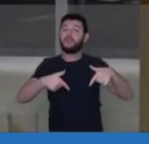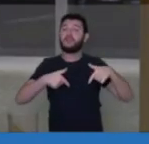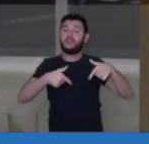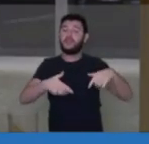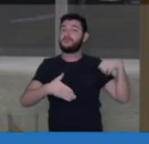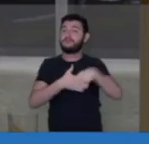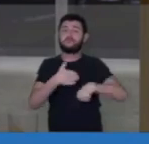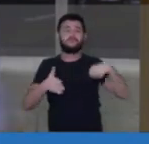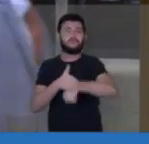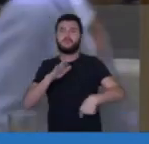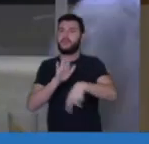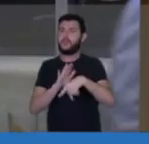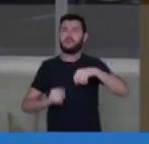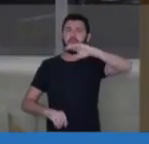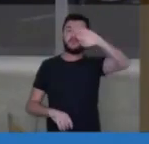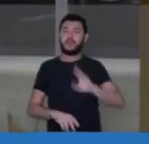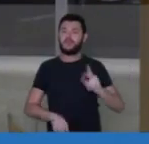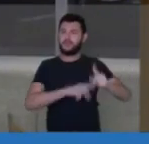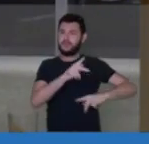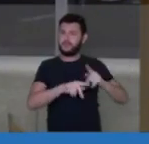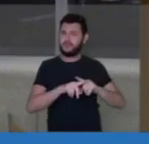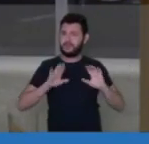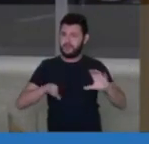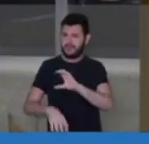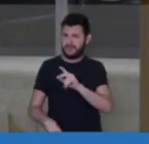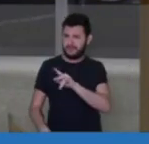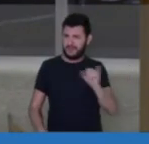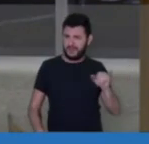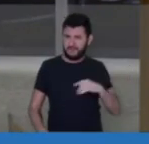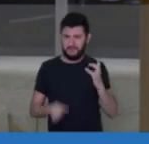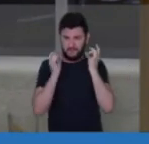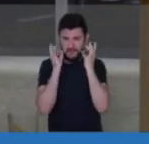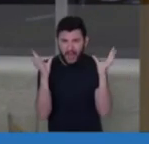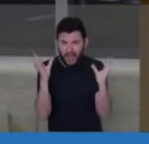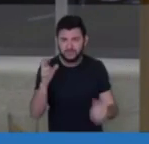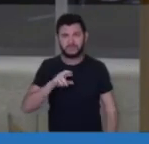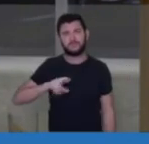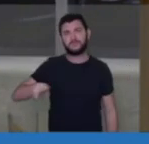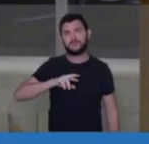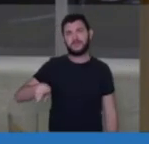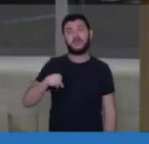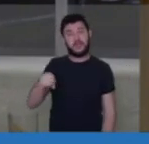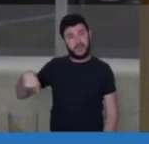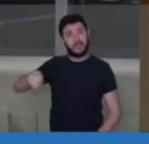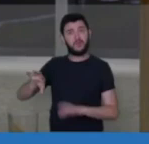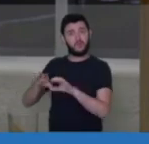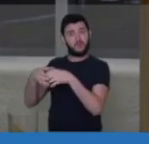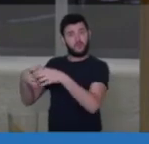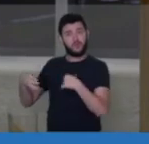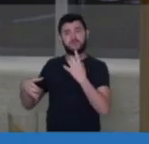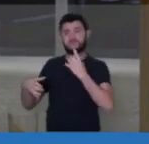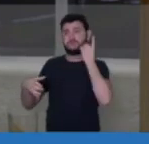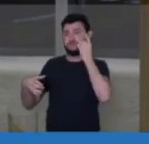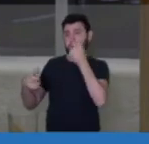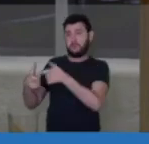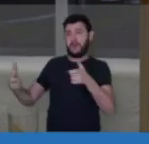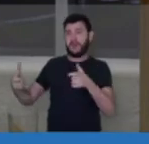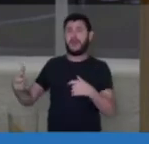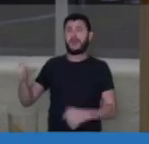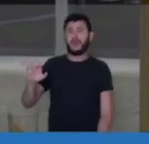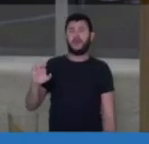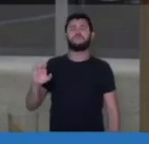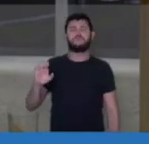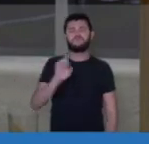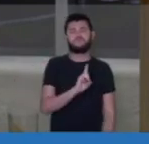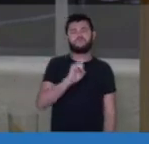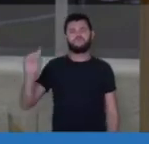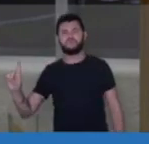A CPI, pessoal, não era um cenário fácil. Eles tinham maioria. Era a extrema-direita que estava no comando. Tinham